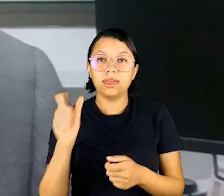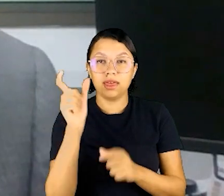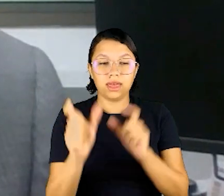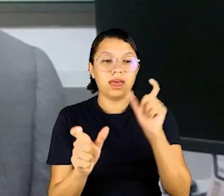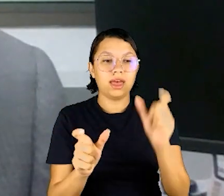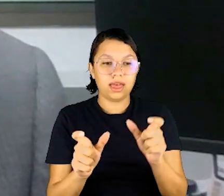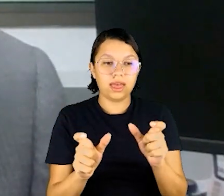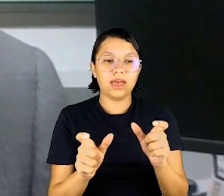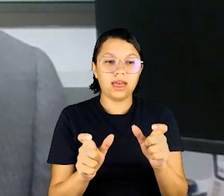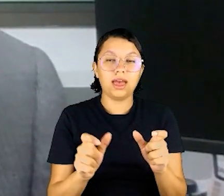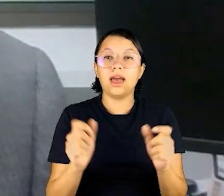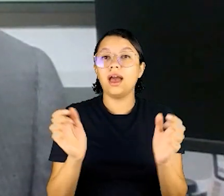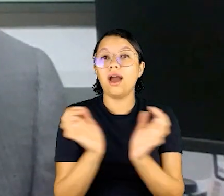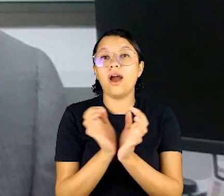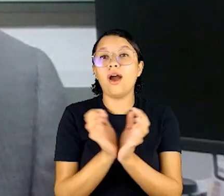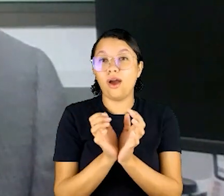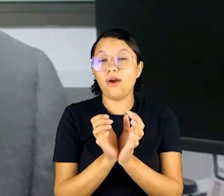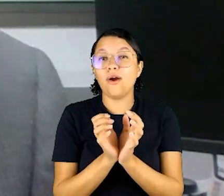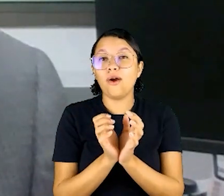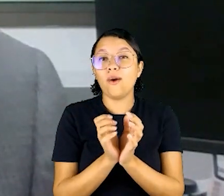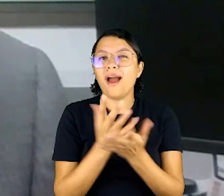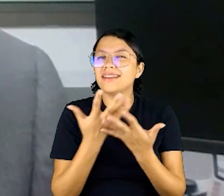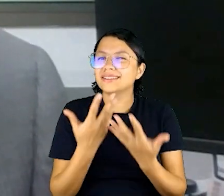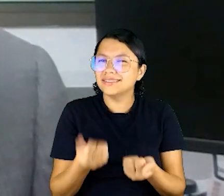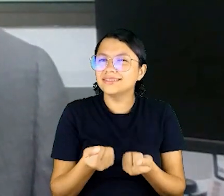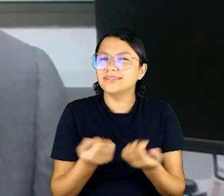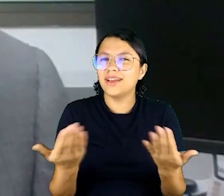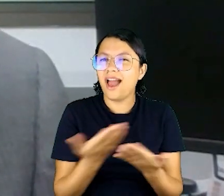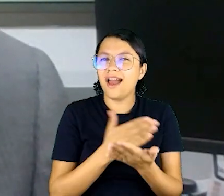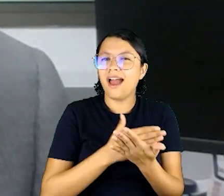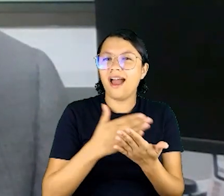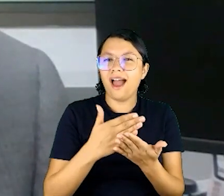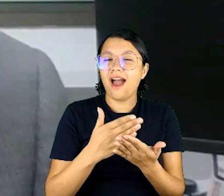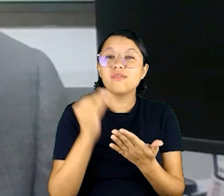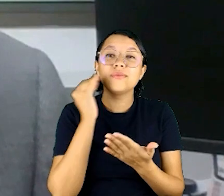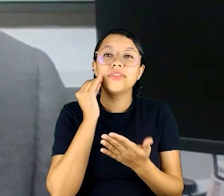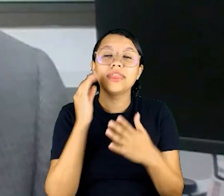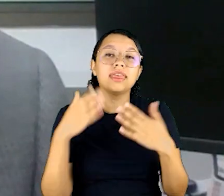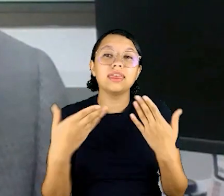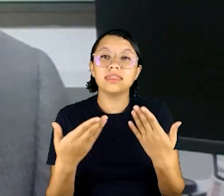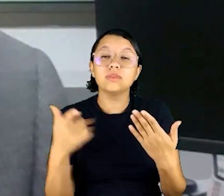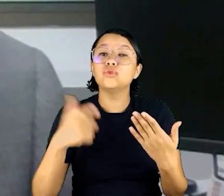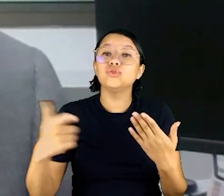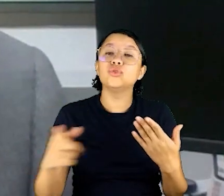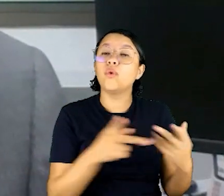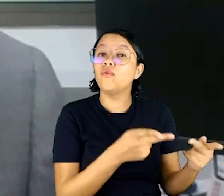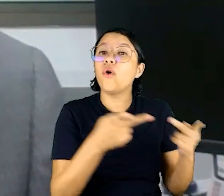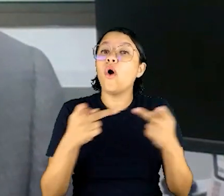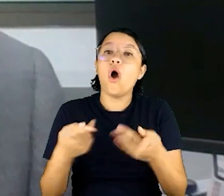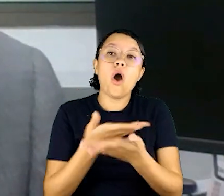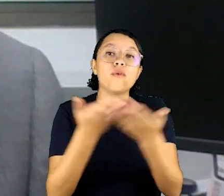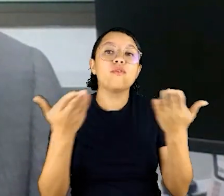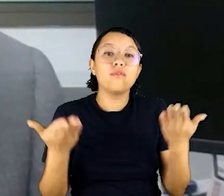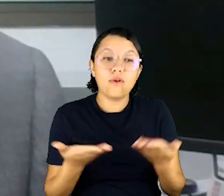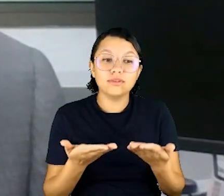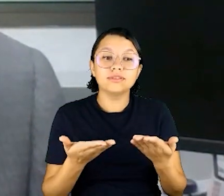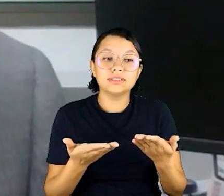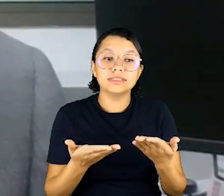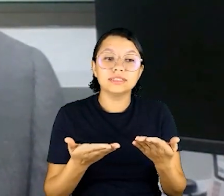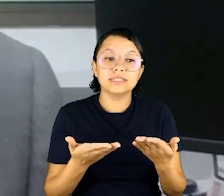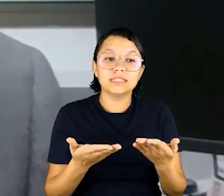Cúcio, a Juf, que também encampou essa iniciativa, e que, e vamos tentar, então, eu queria, mais uma vez, convidar vocês,